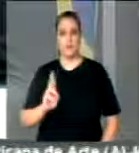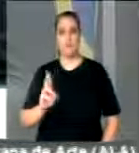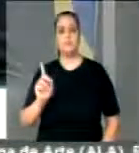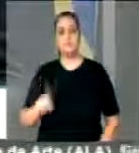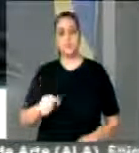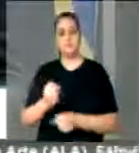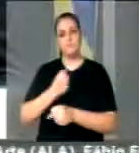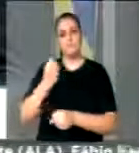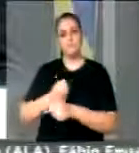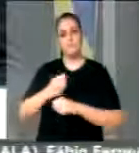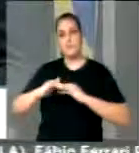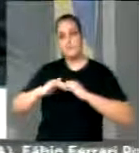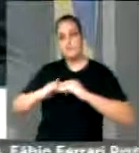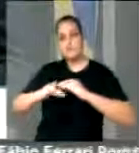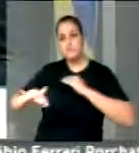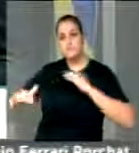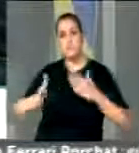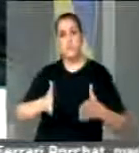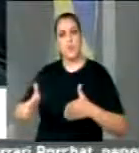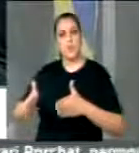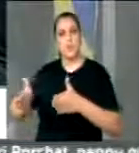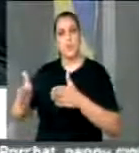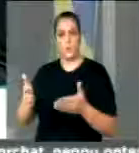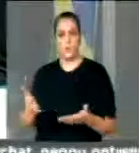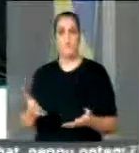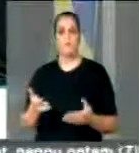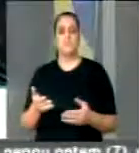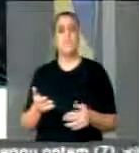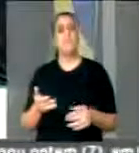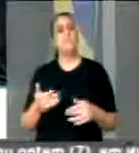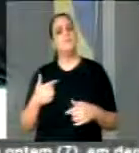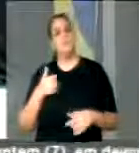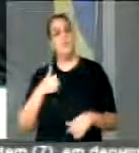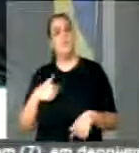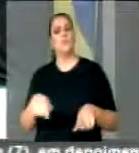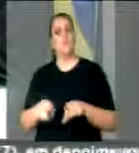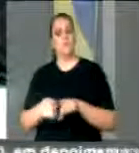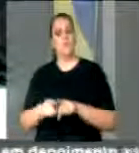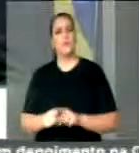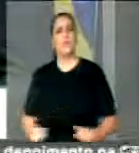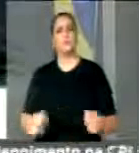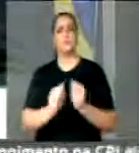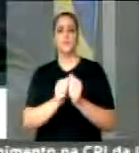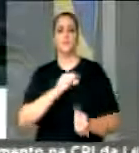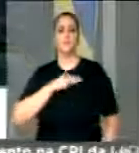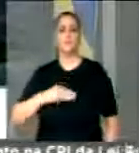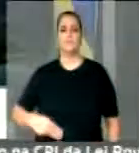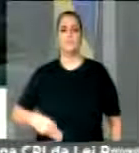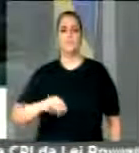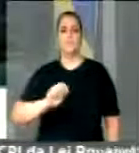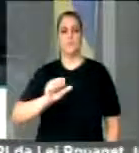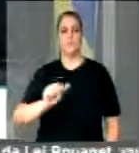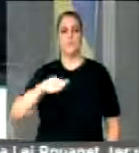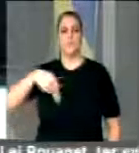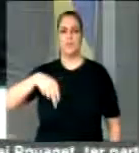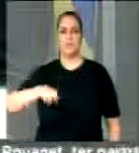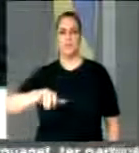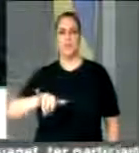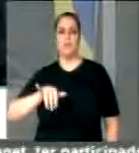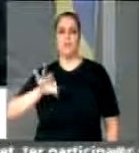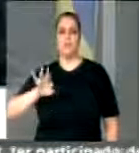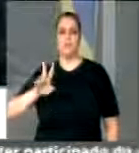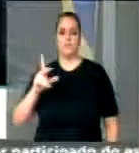prestigiar na entrega dessas patrulhas. Quero aqui fazer o meu agradecimento, como agradecer a população de